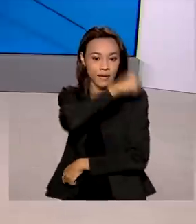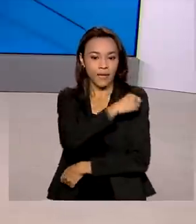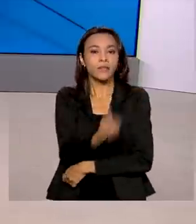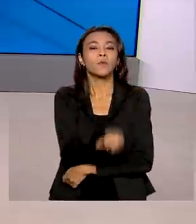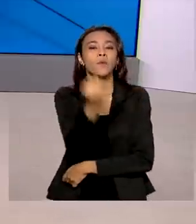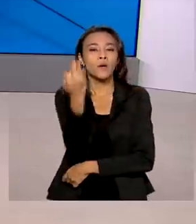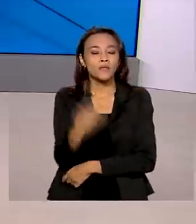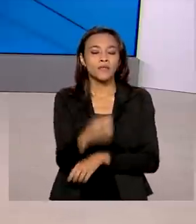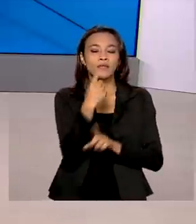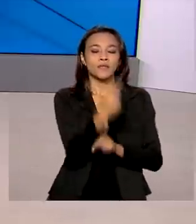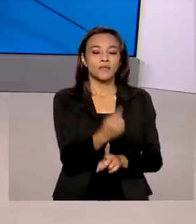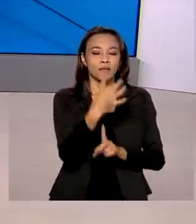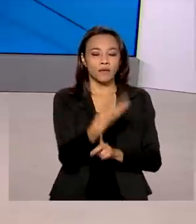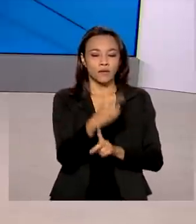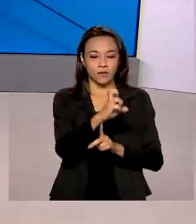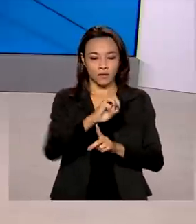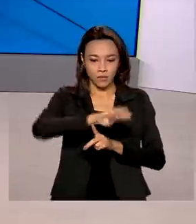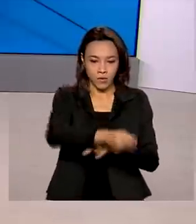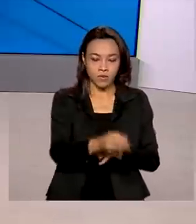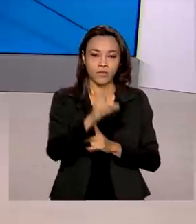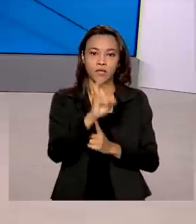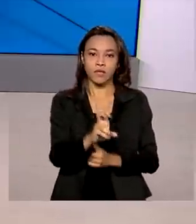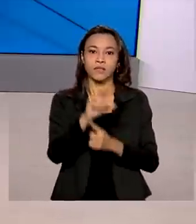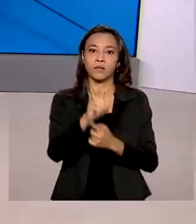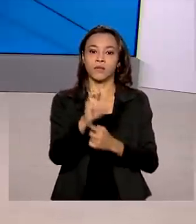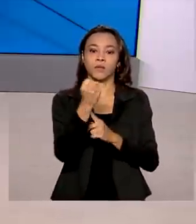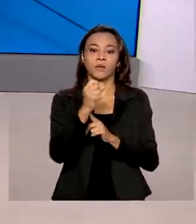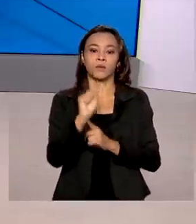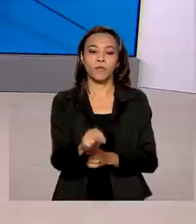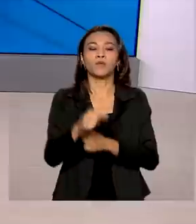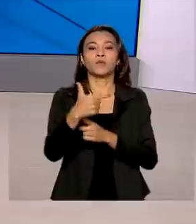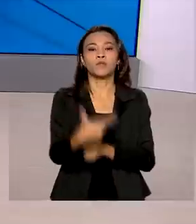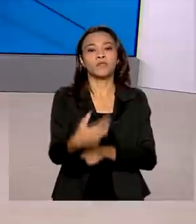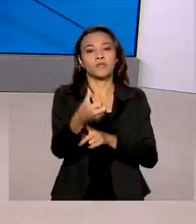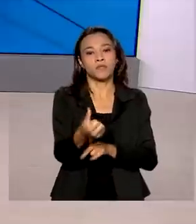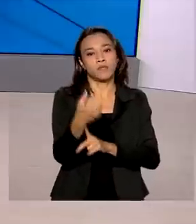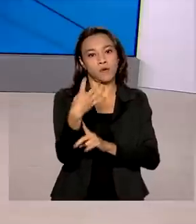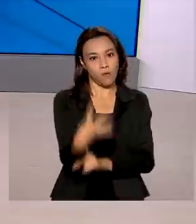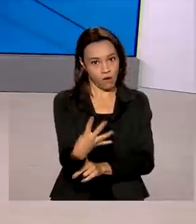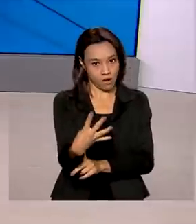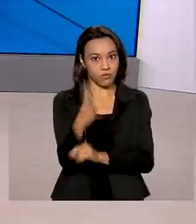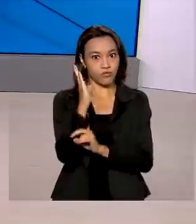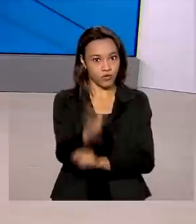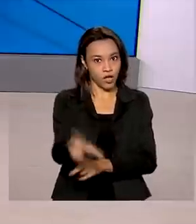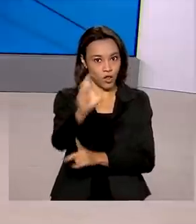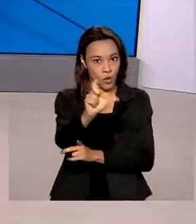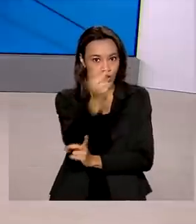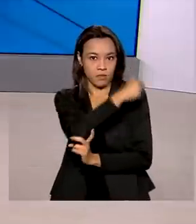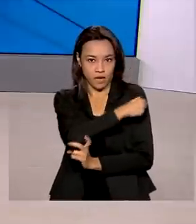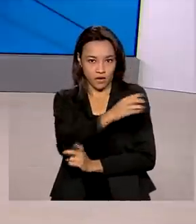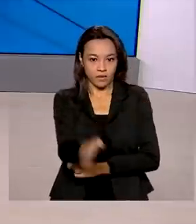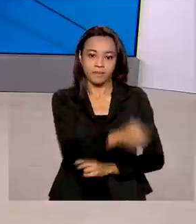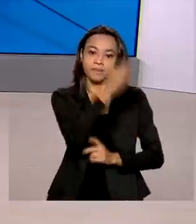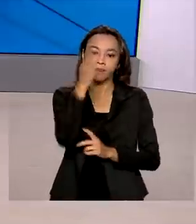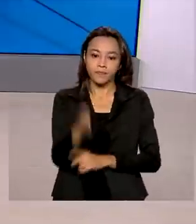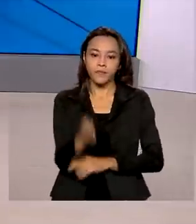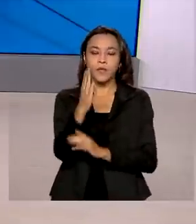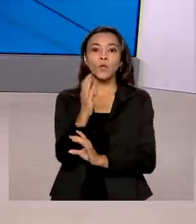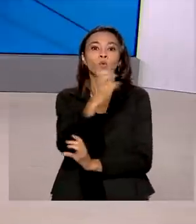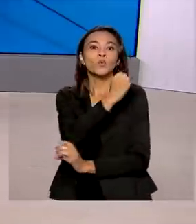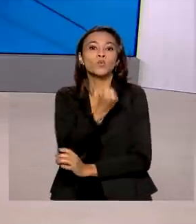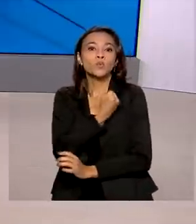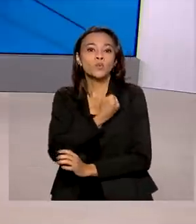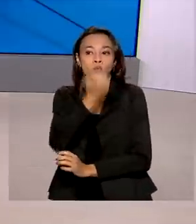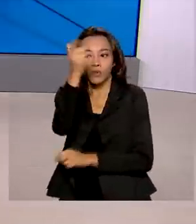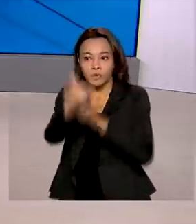145.558.264 doses das vacinas. O número de pessoas